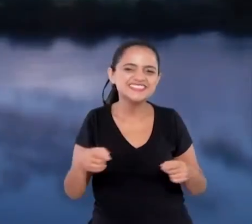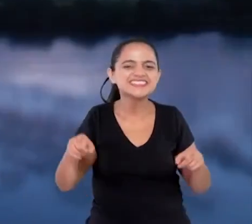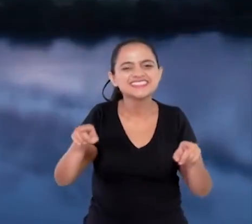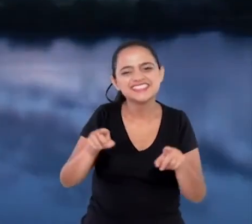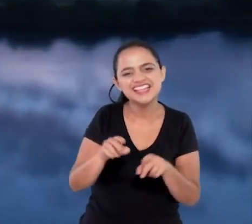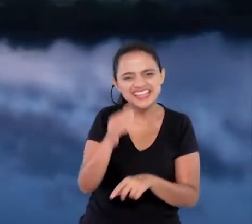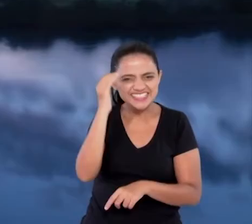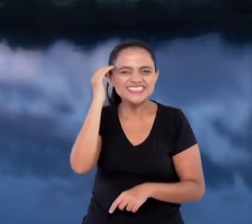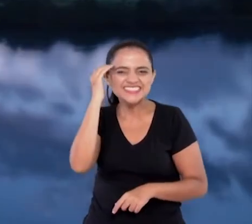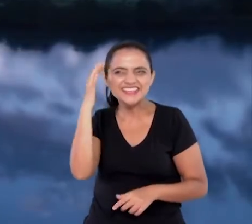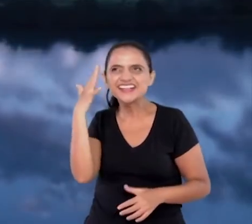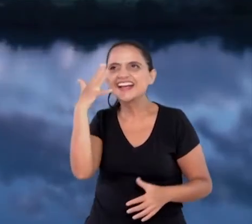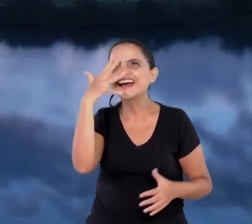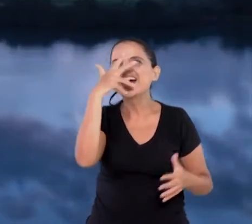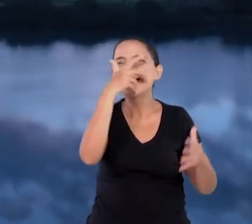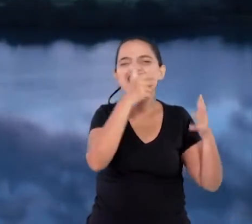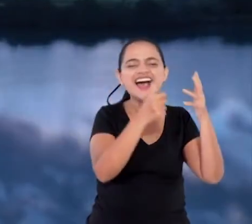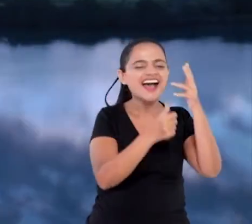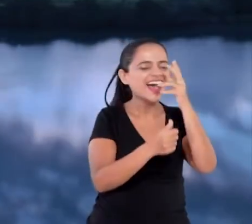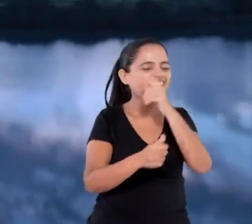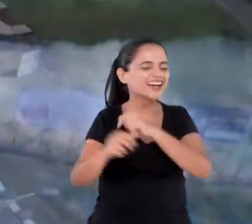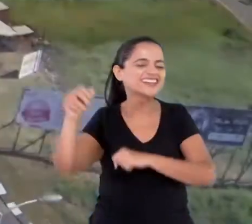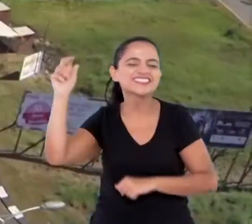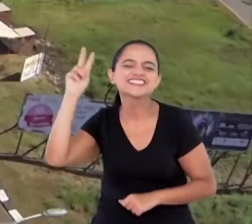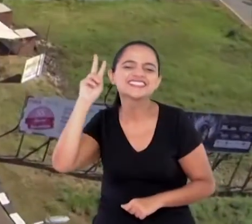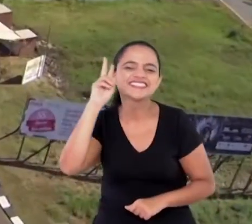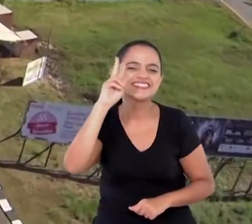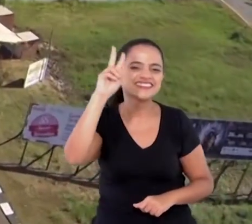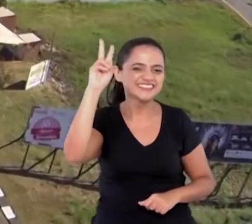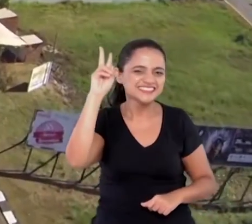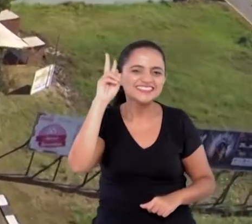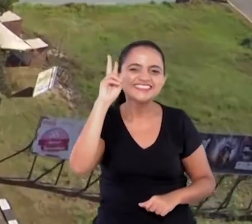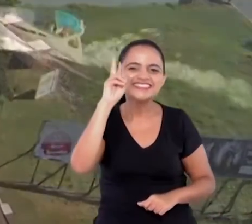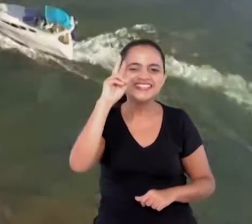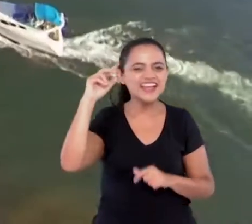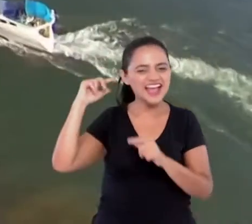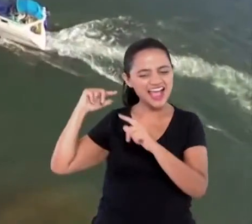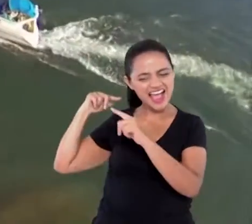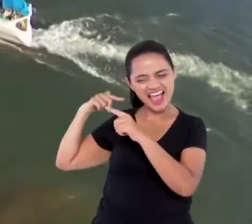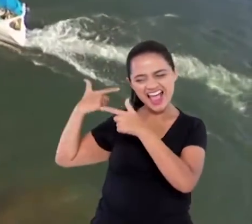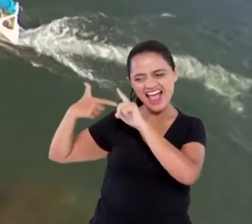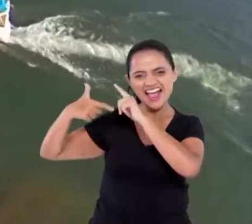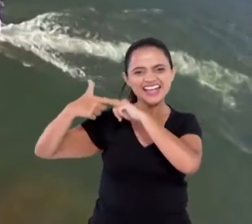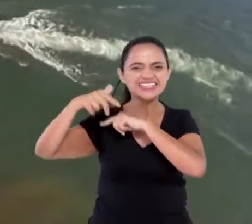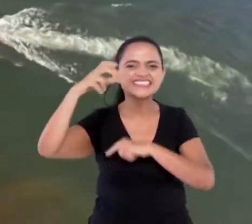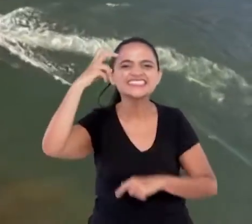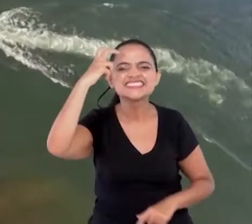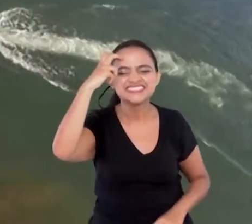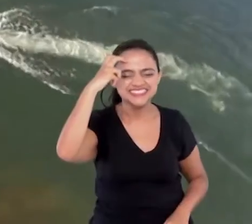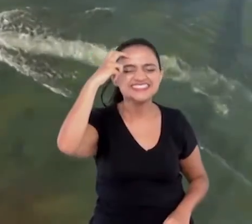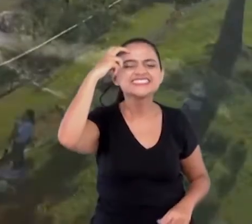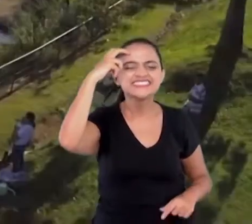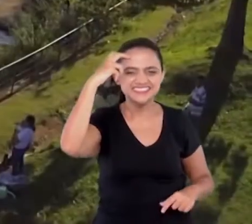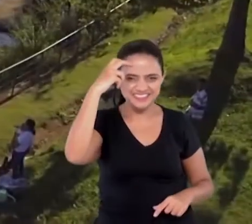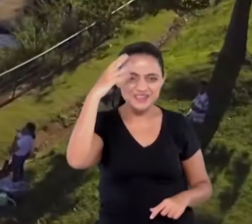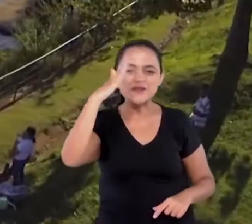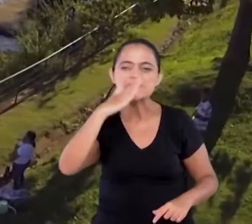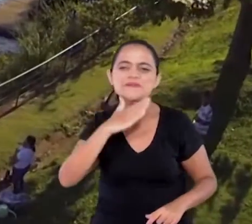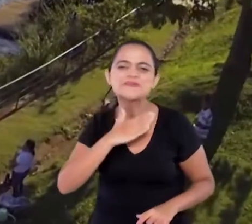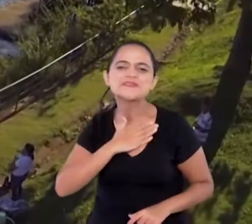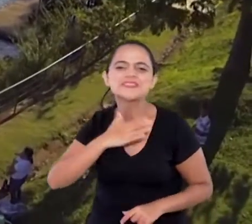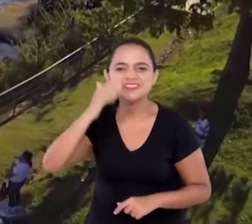Itumbiara de bonita história, cultura, costumes e tradição. Minha